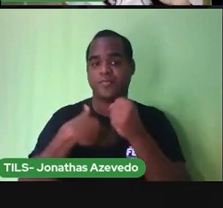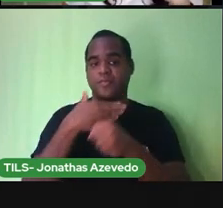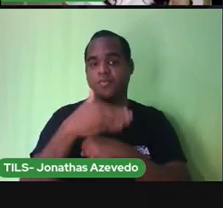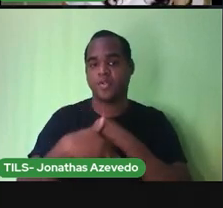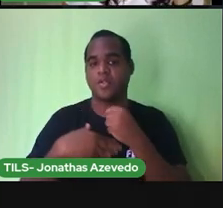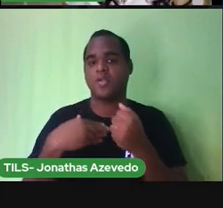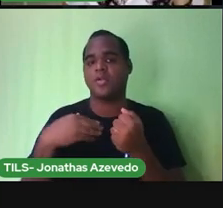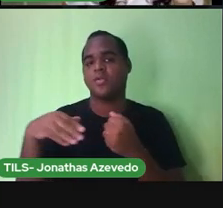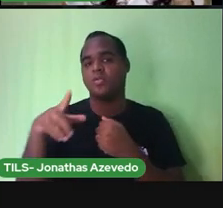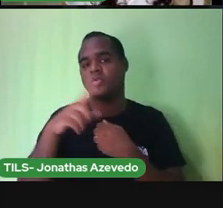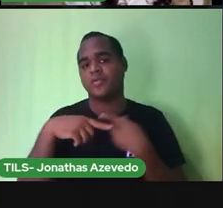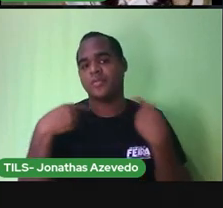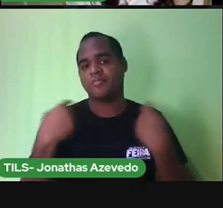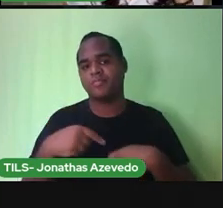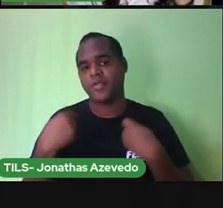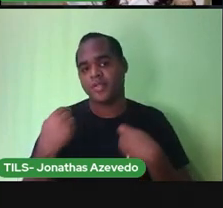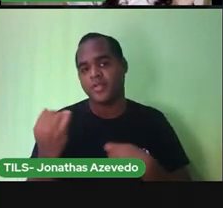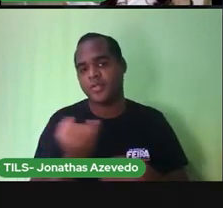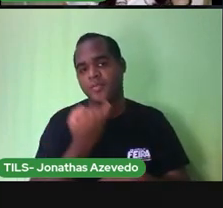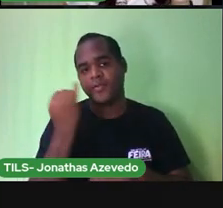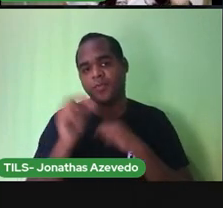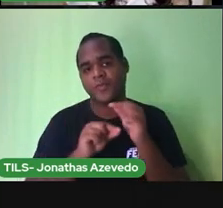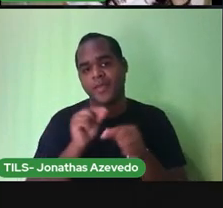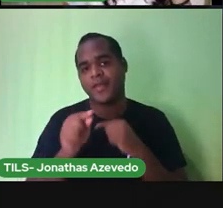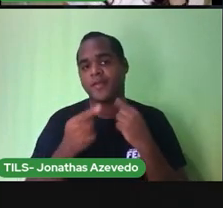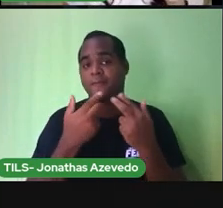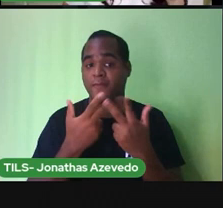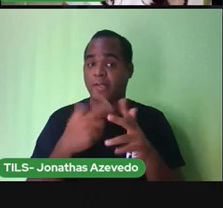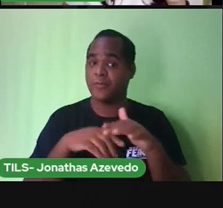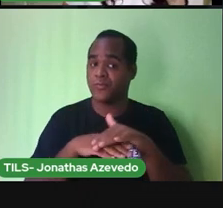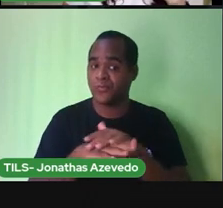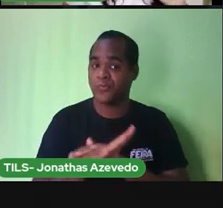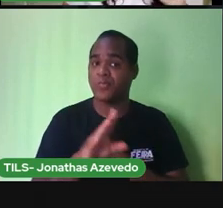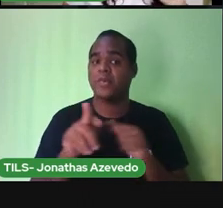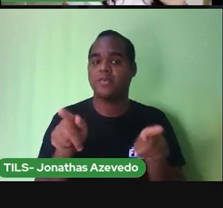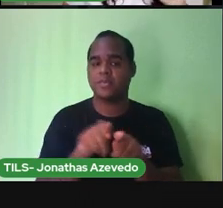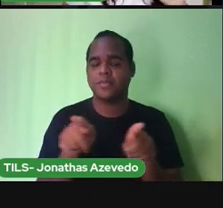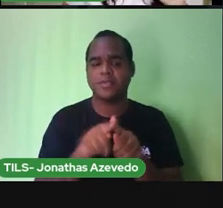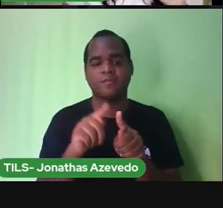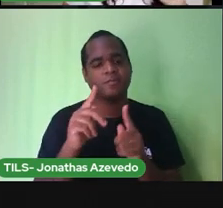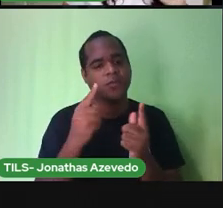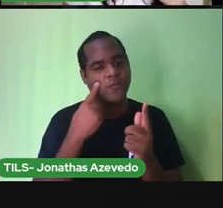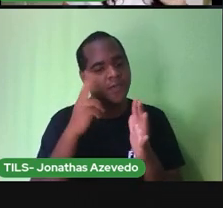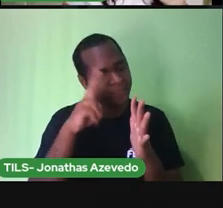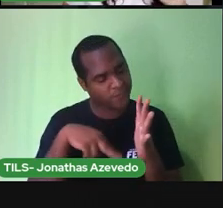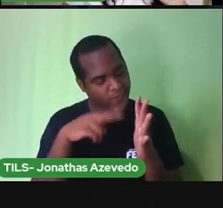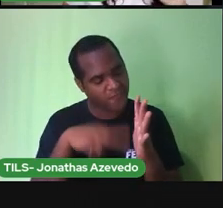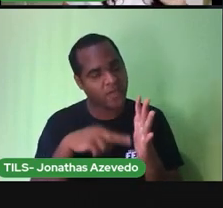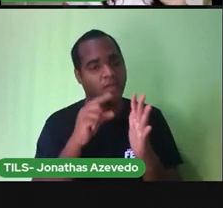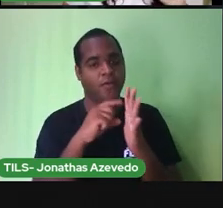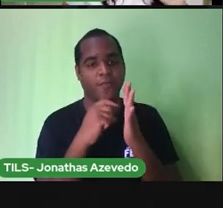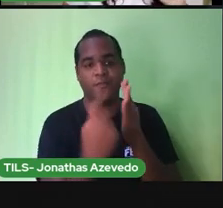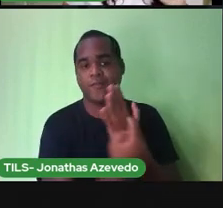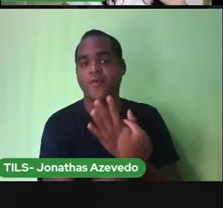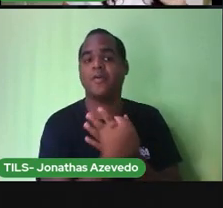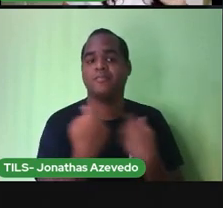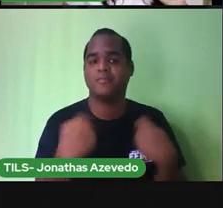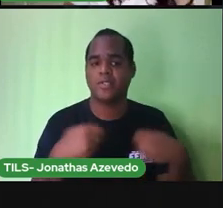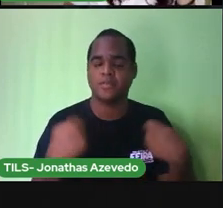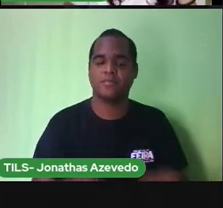precisamos pegar o costume o hábito de ler os rótulos na hora da compra